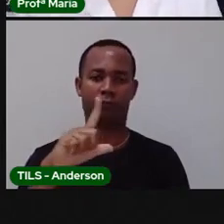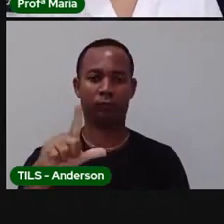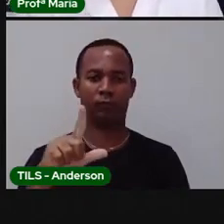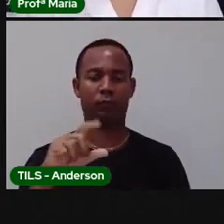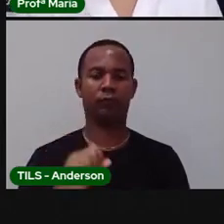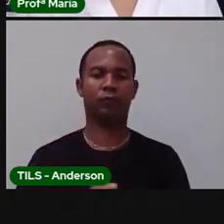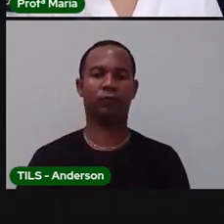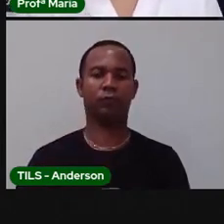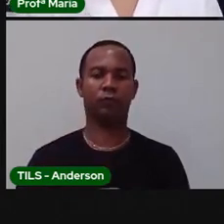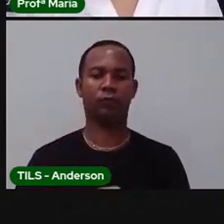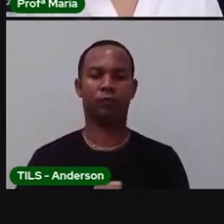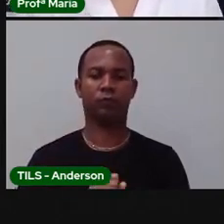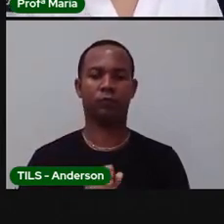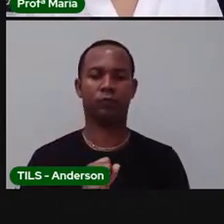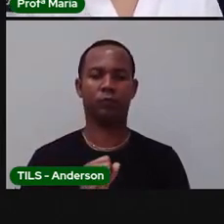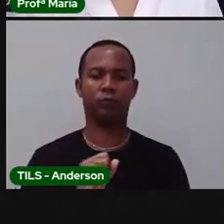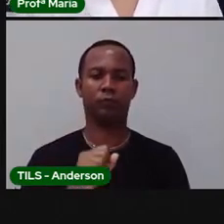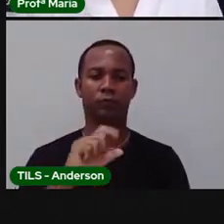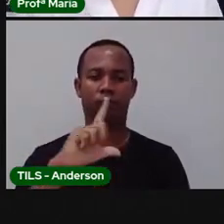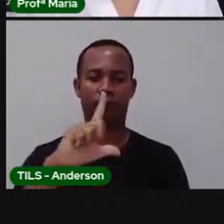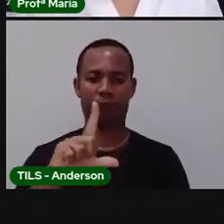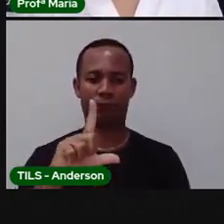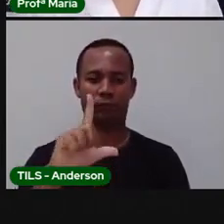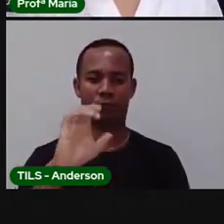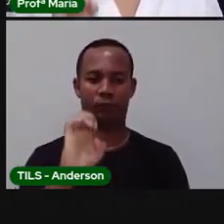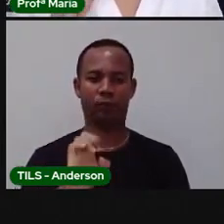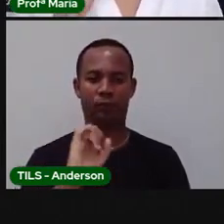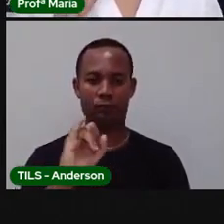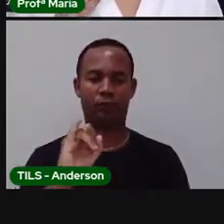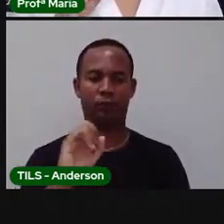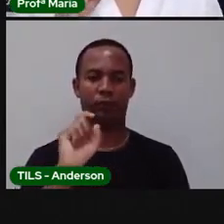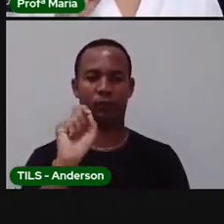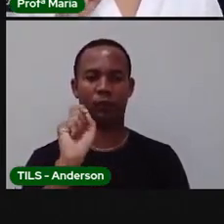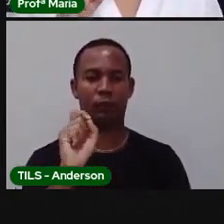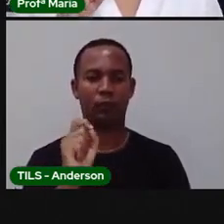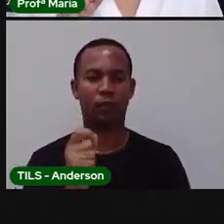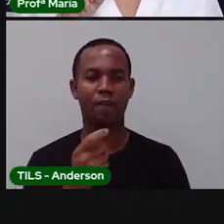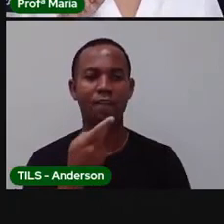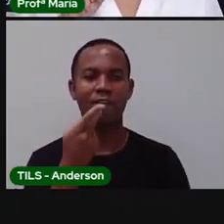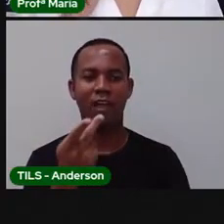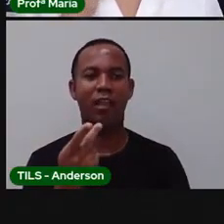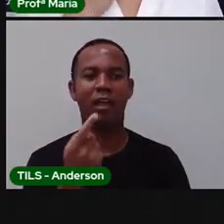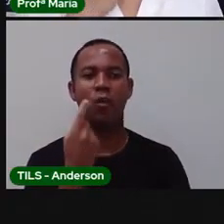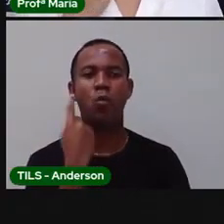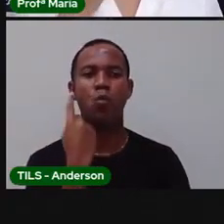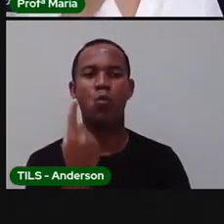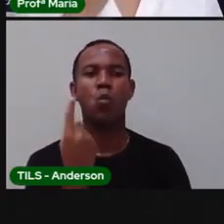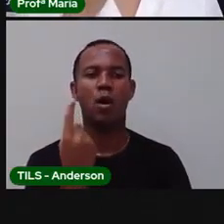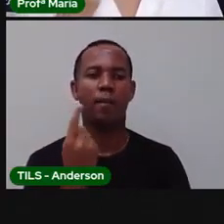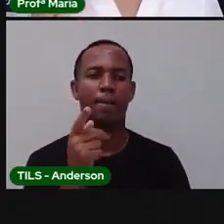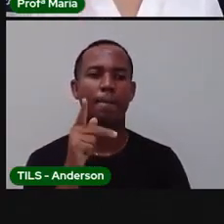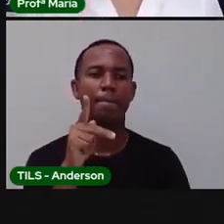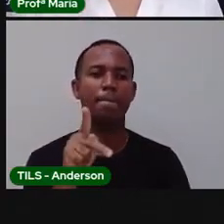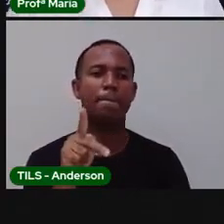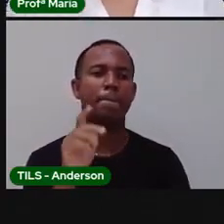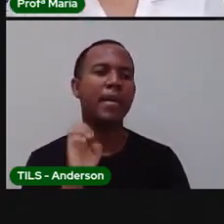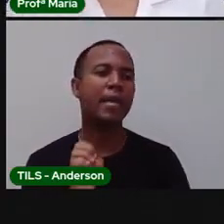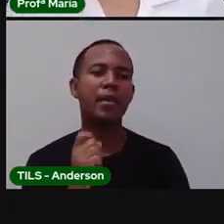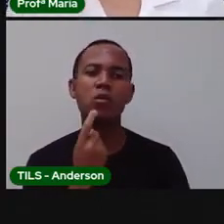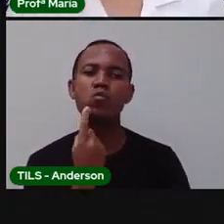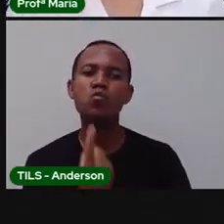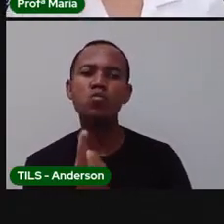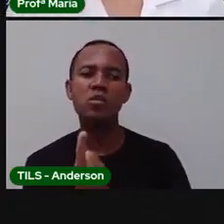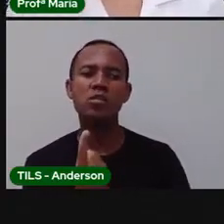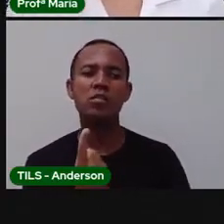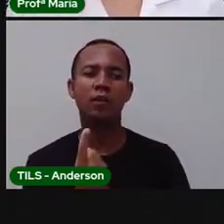Quantas vezes a pró abriu a boca para falar cada uma dessas palavras? Uma única vez. É só observar esse batom cor-de-rosa